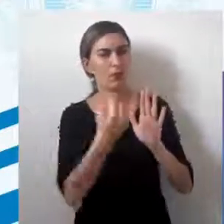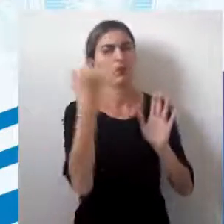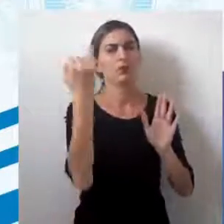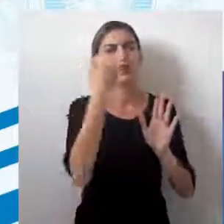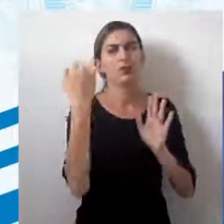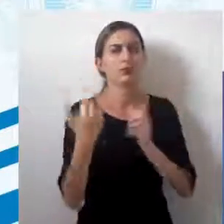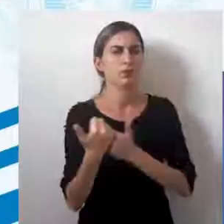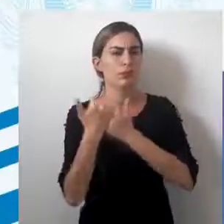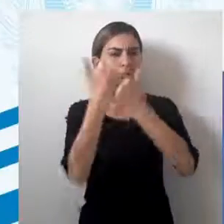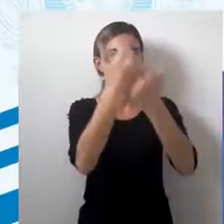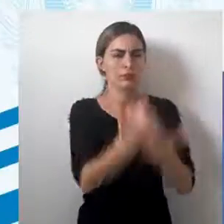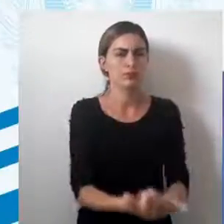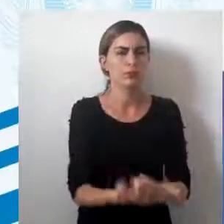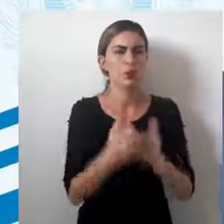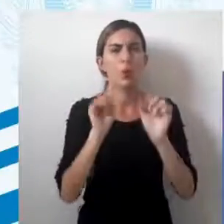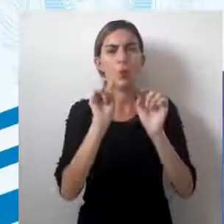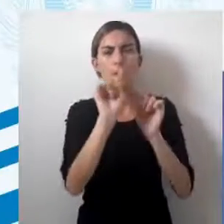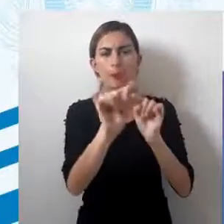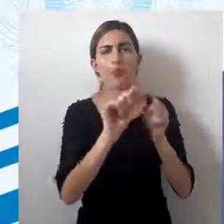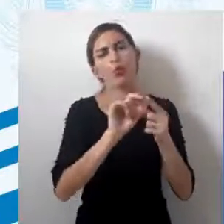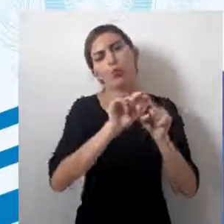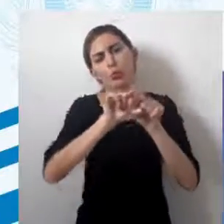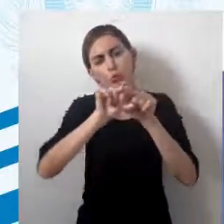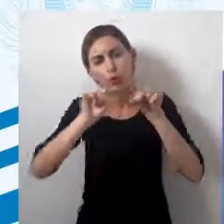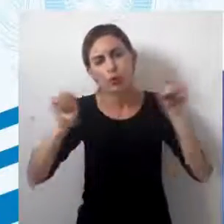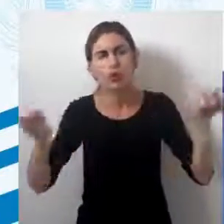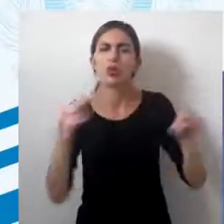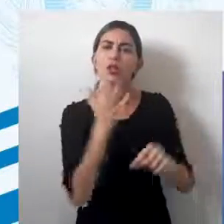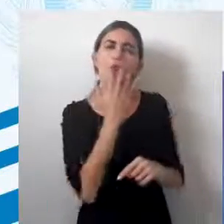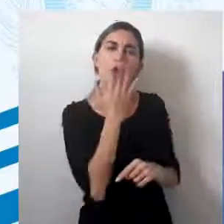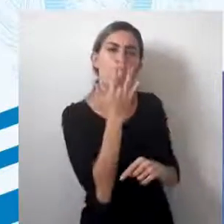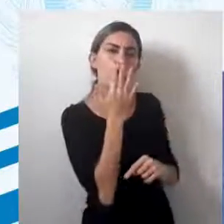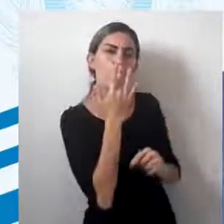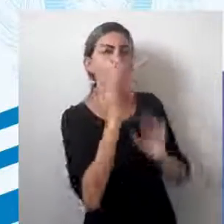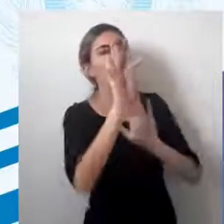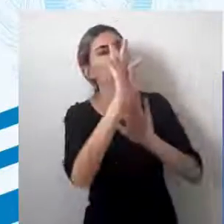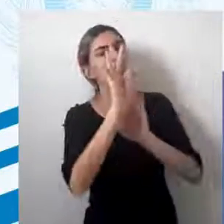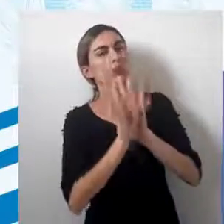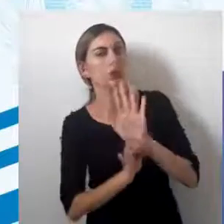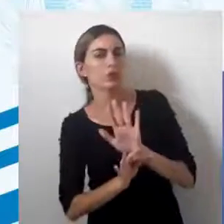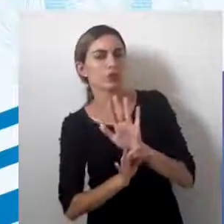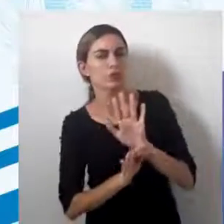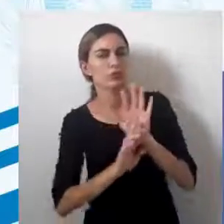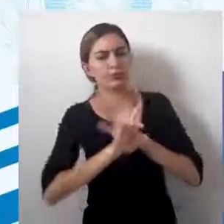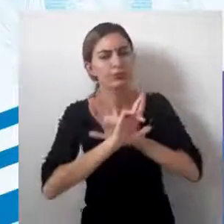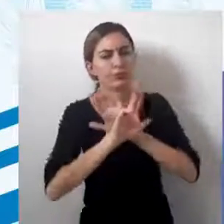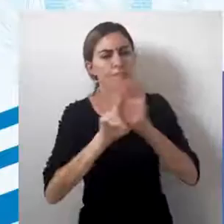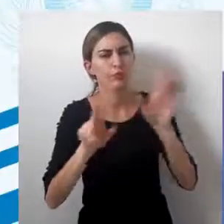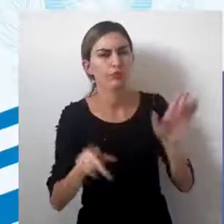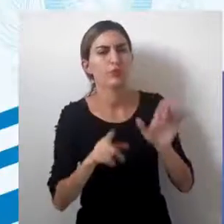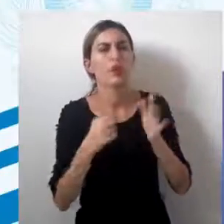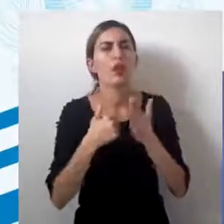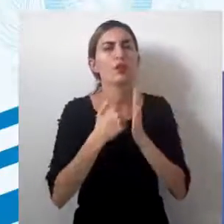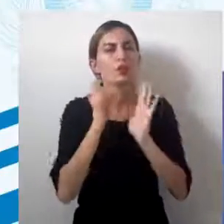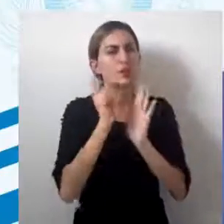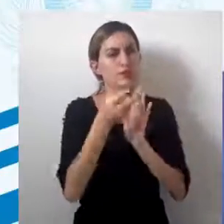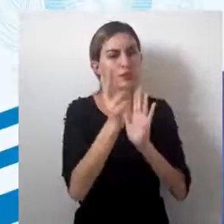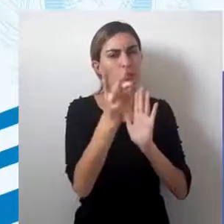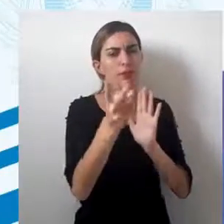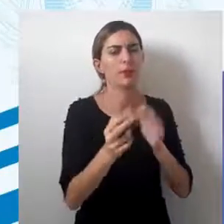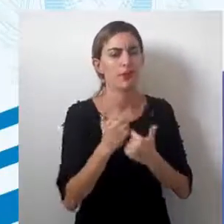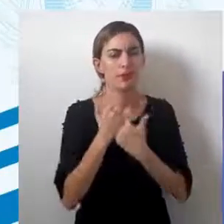fundamentalmente representados por pontos, linhas, texturas, cores e textos. Esses elementos, eles vão estar